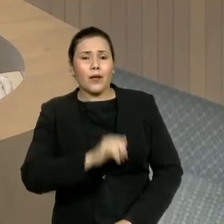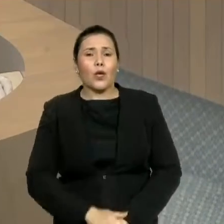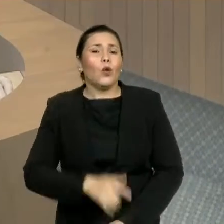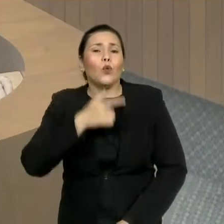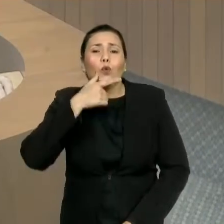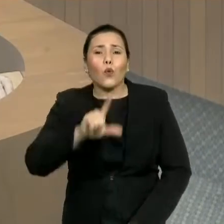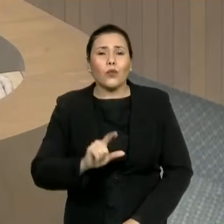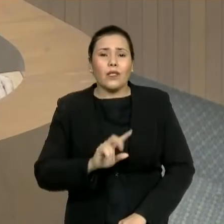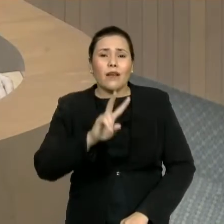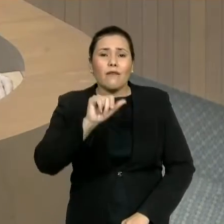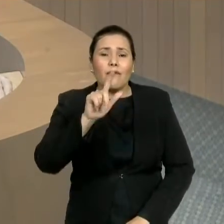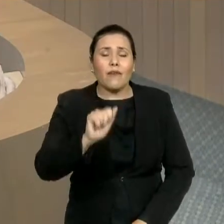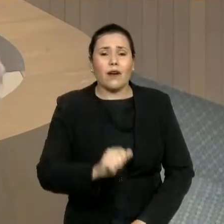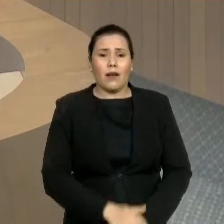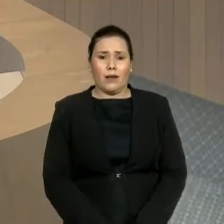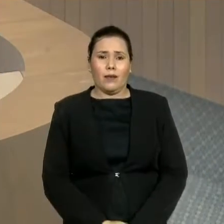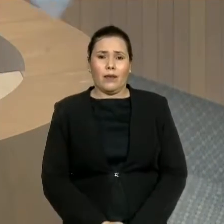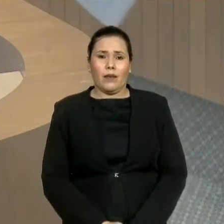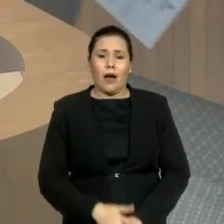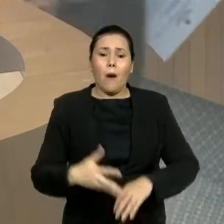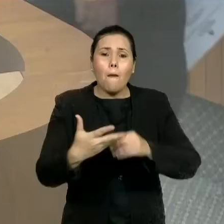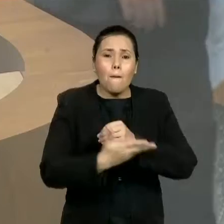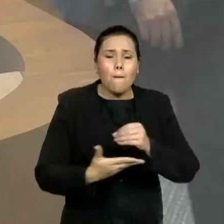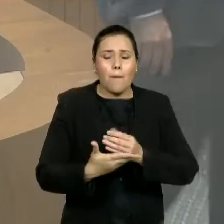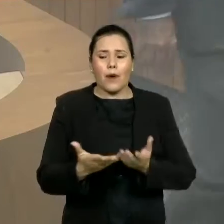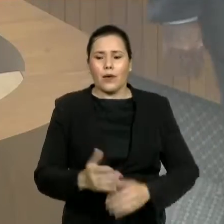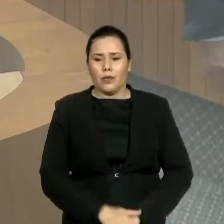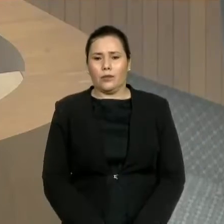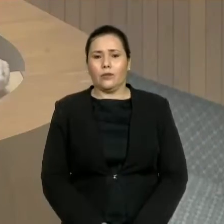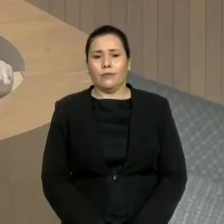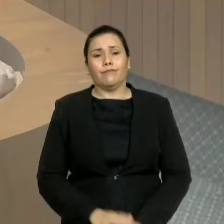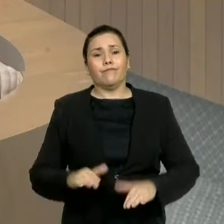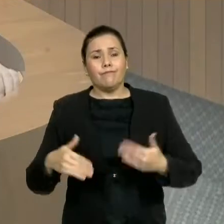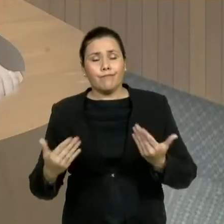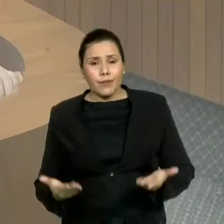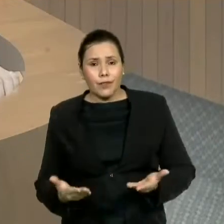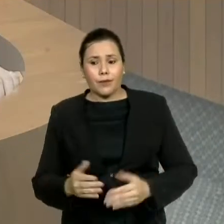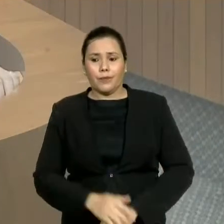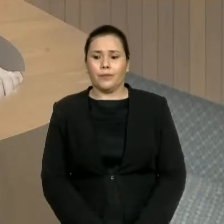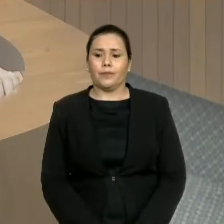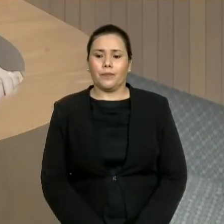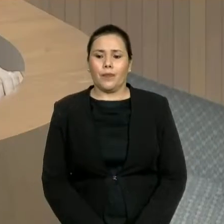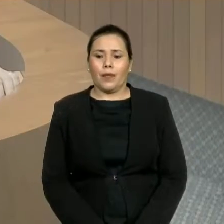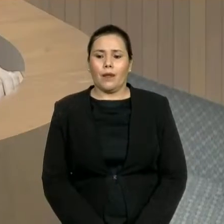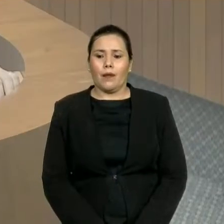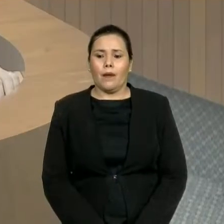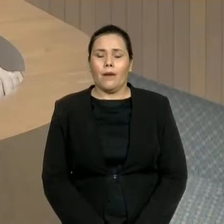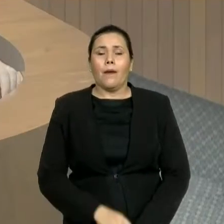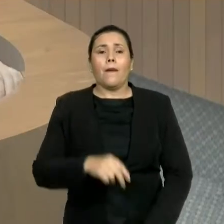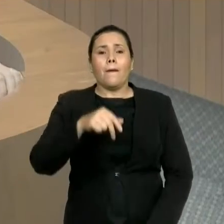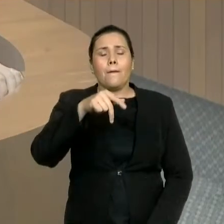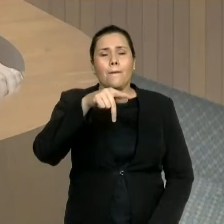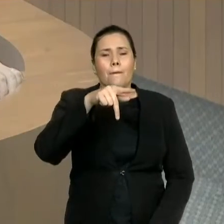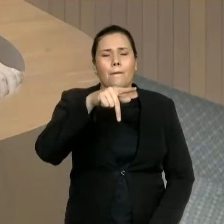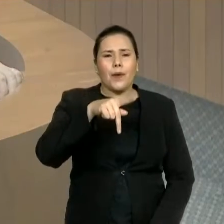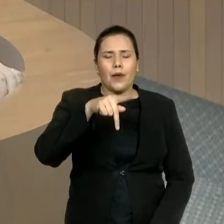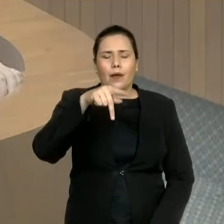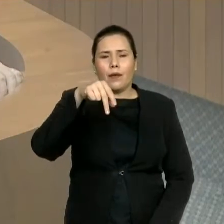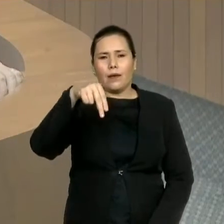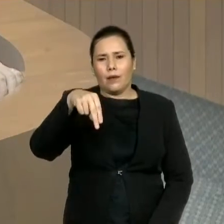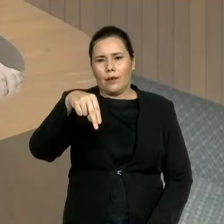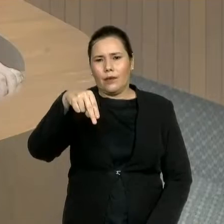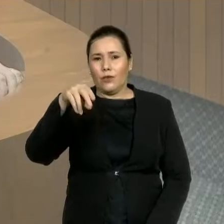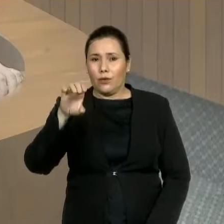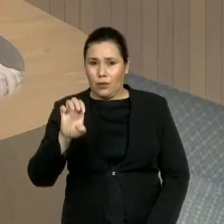ao ensino. O Plano Nacional de Educação, deputado Antônio Pereira, ele exige que até esse ano, pelo menos